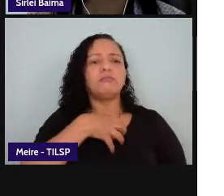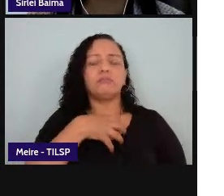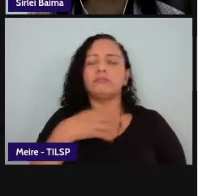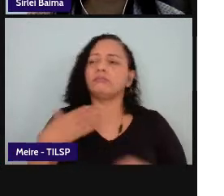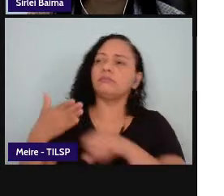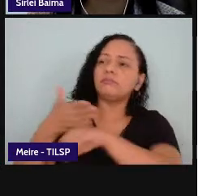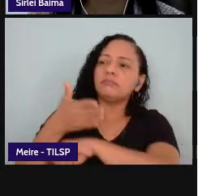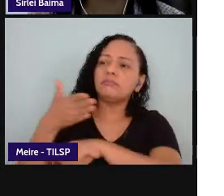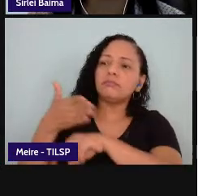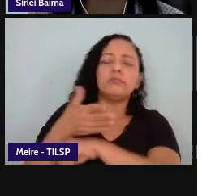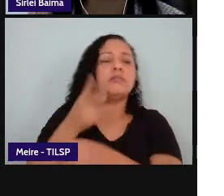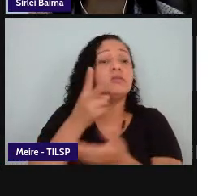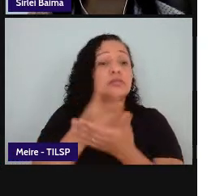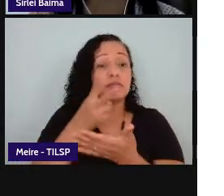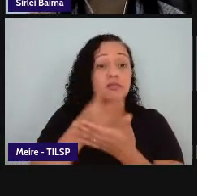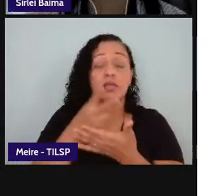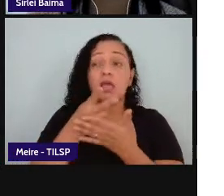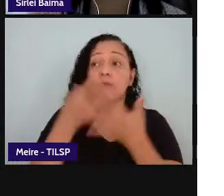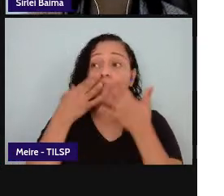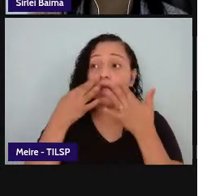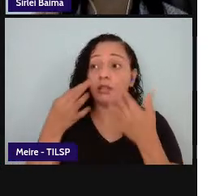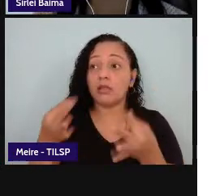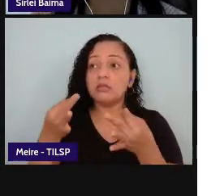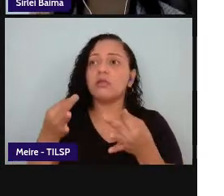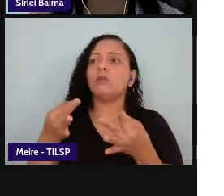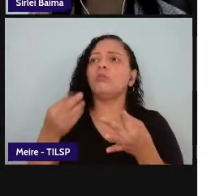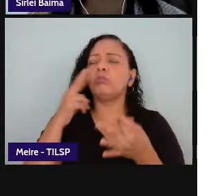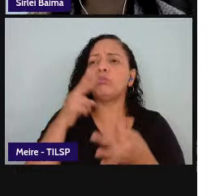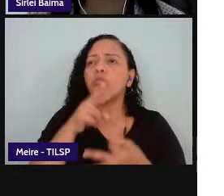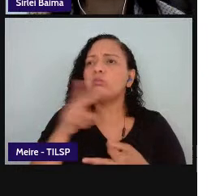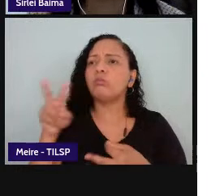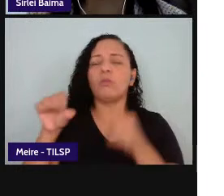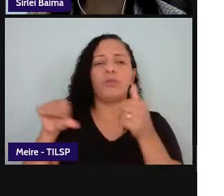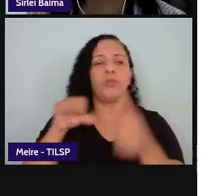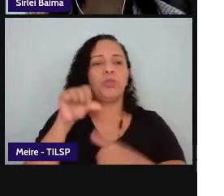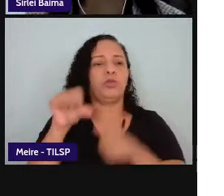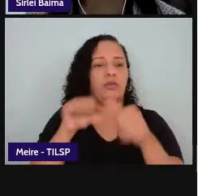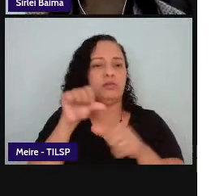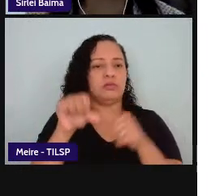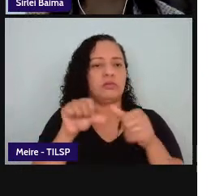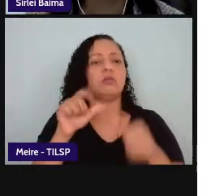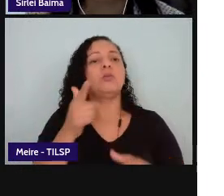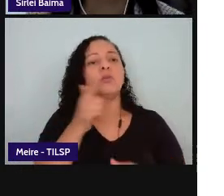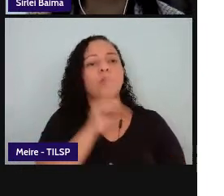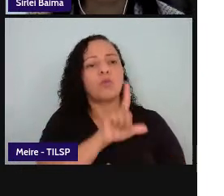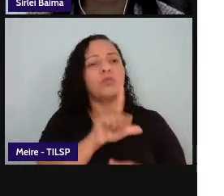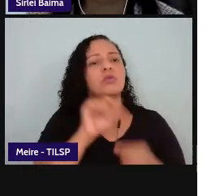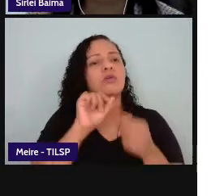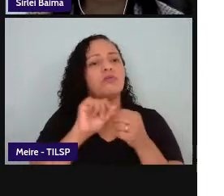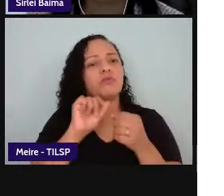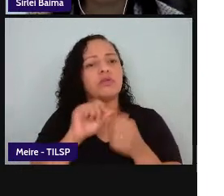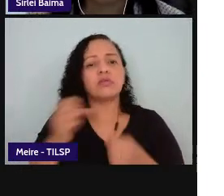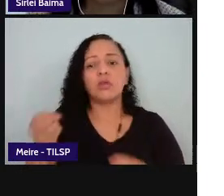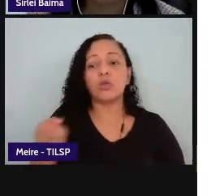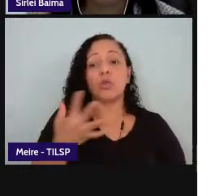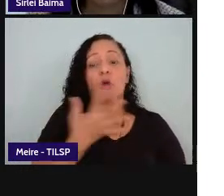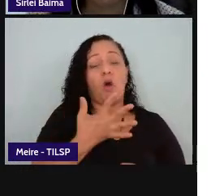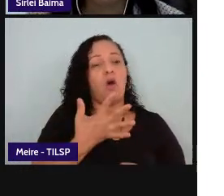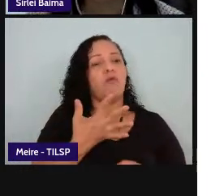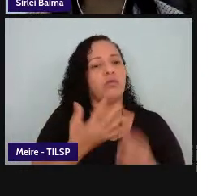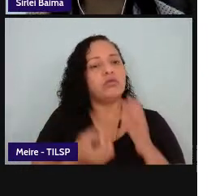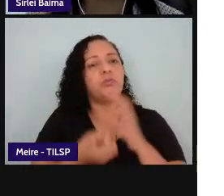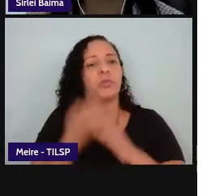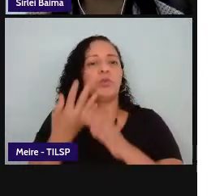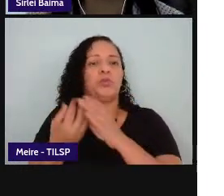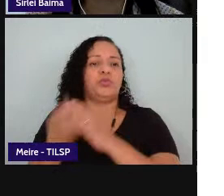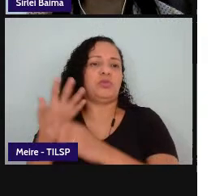sempre atento à mudança e consegue também fazer novas produções a partir do que ele aprendeu então essa